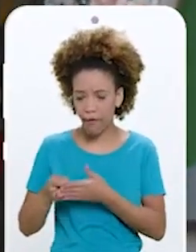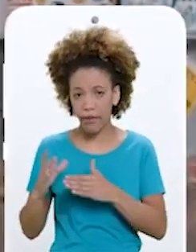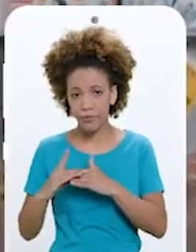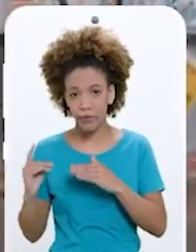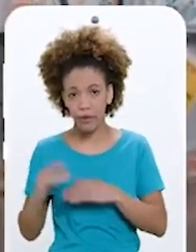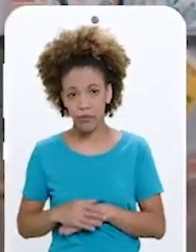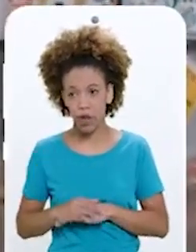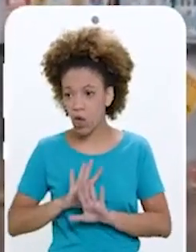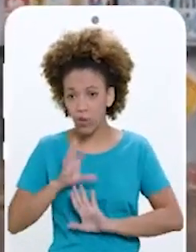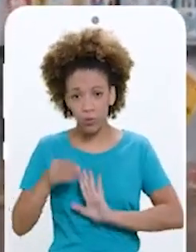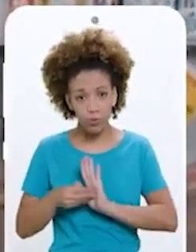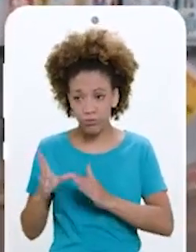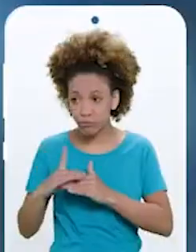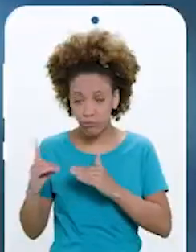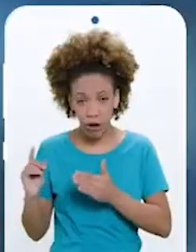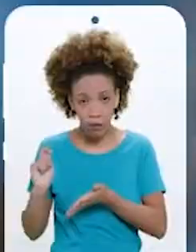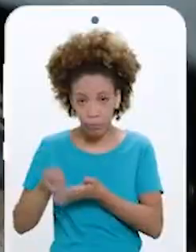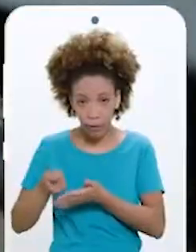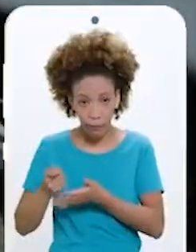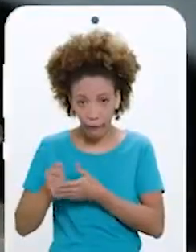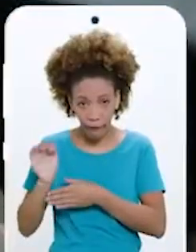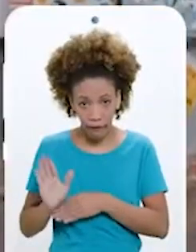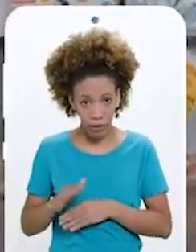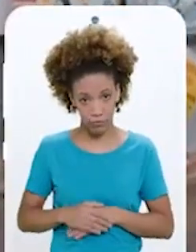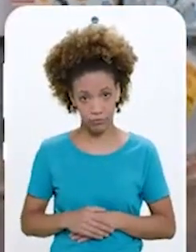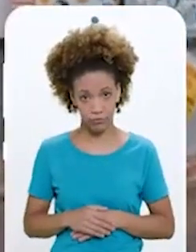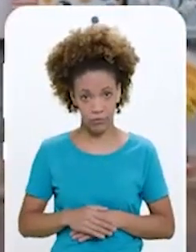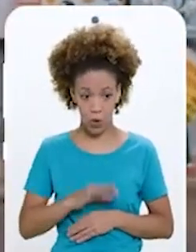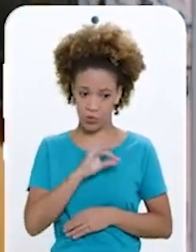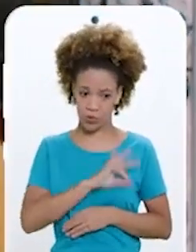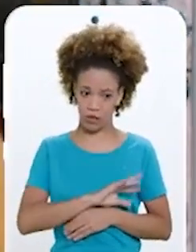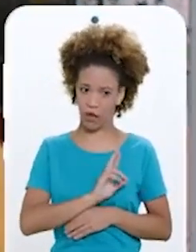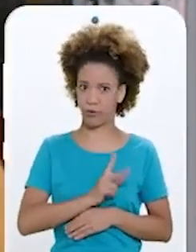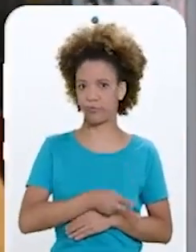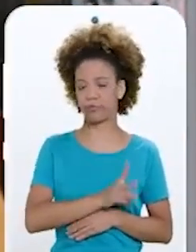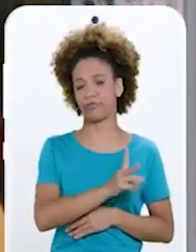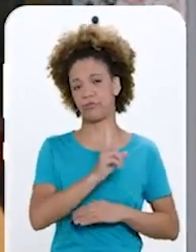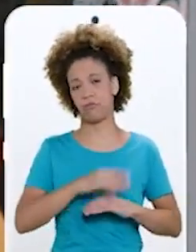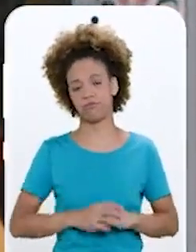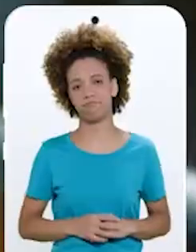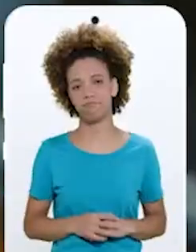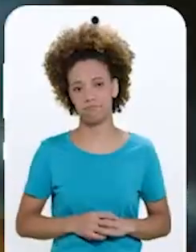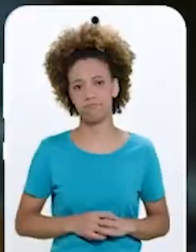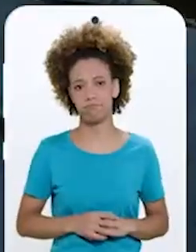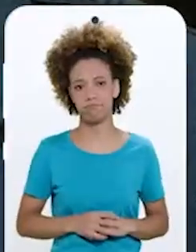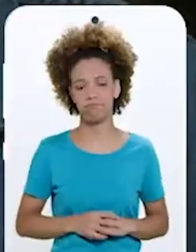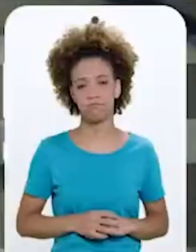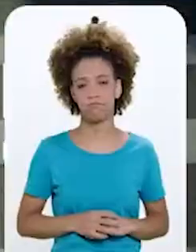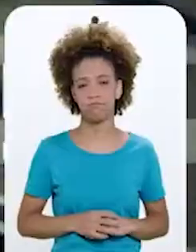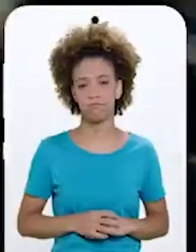em dólar Nós estamos pagando tudo em dólar Tudo foi dolarizado nesse último governo E só que a gente não ganha em dólar